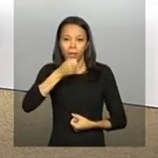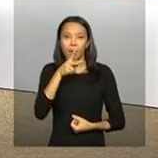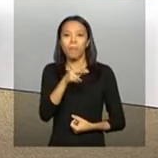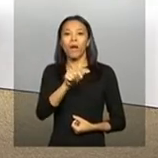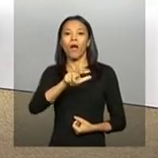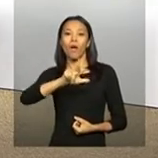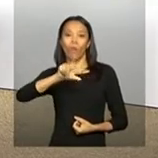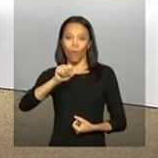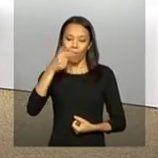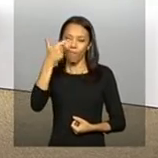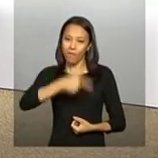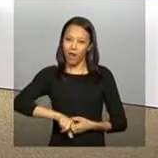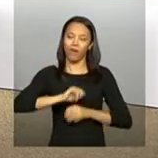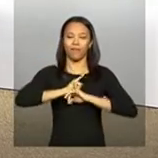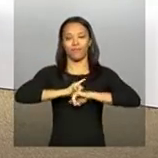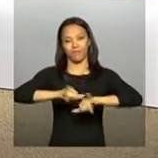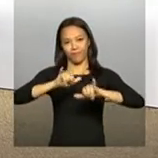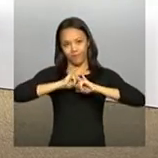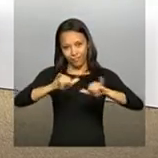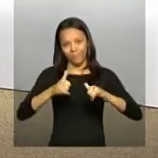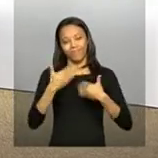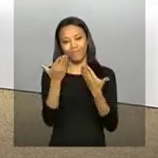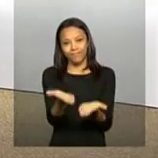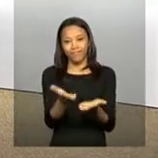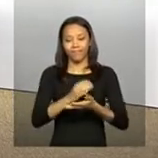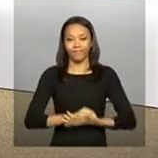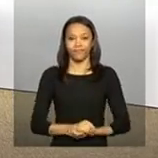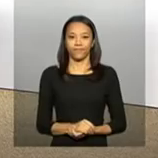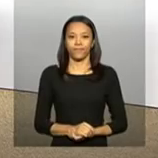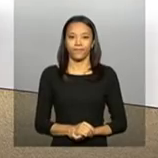Paulo La Sálvia, que tem as informações. Paulo.